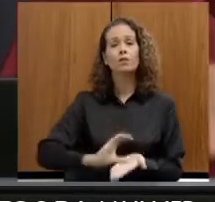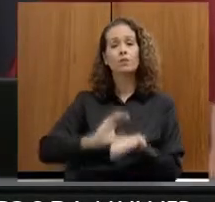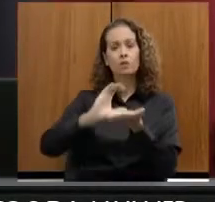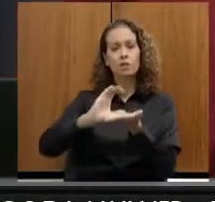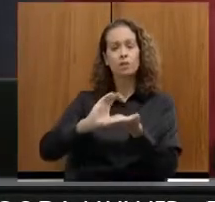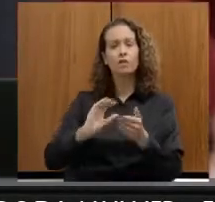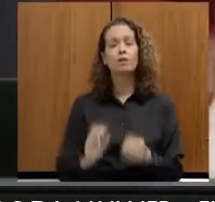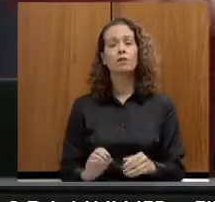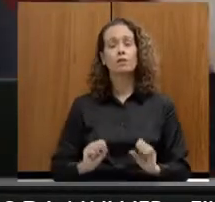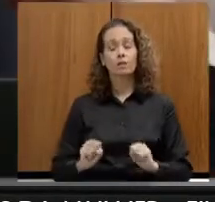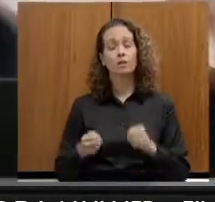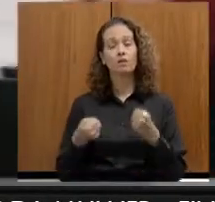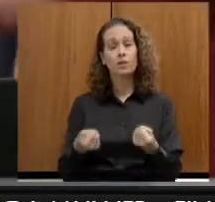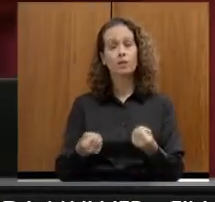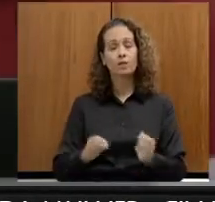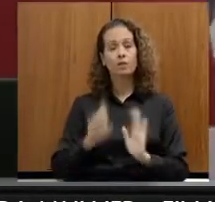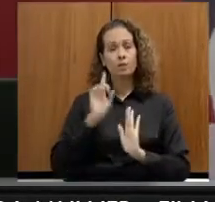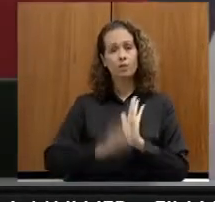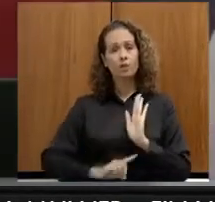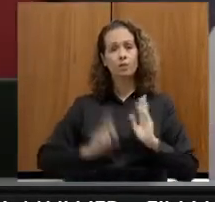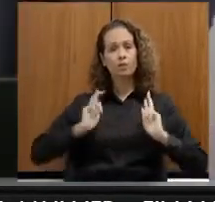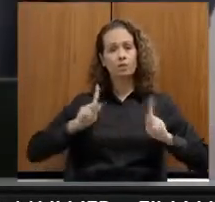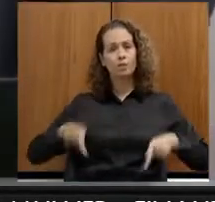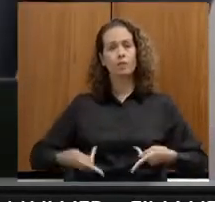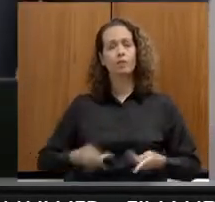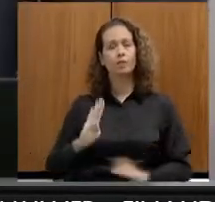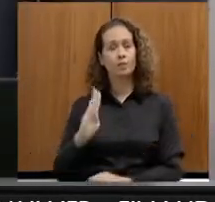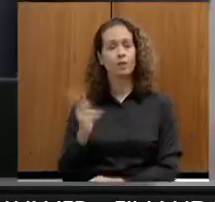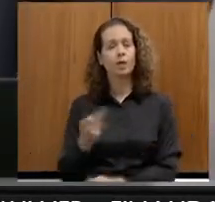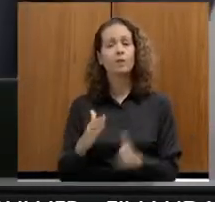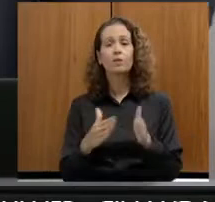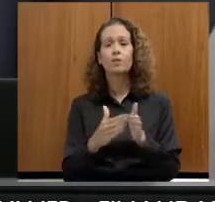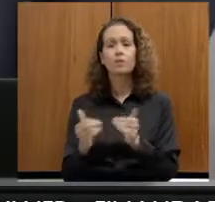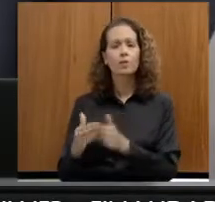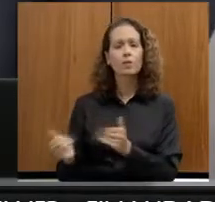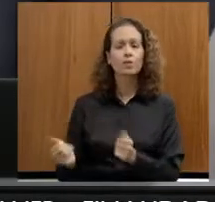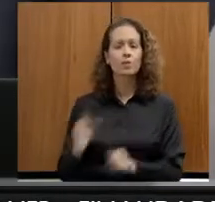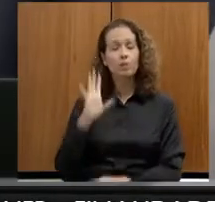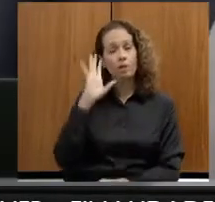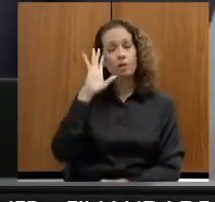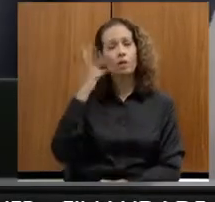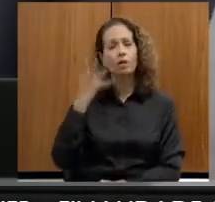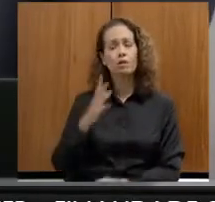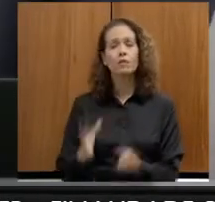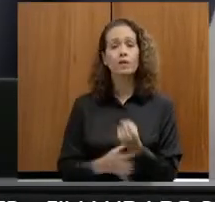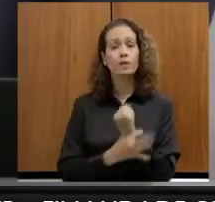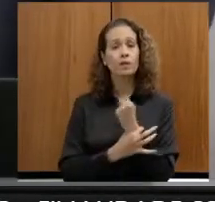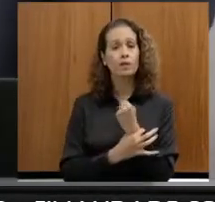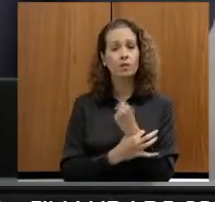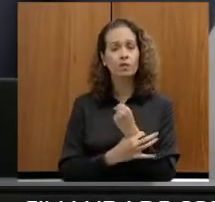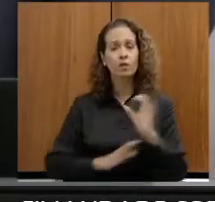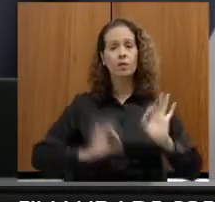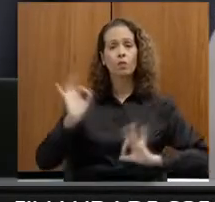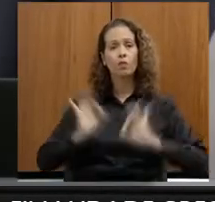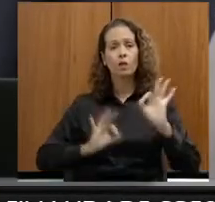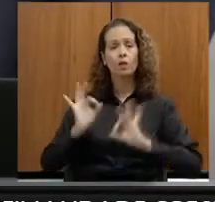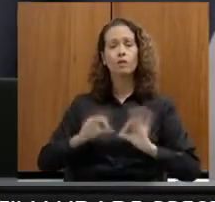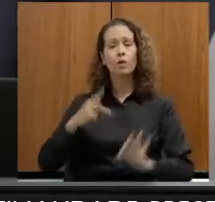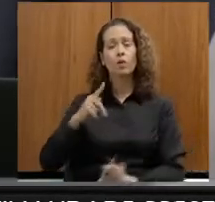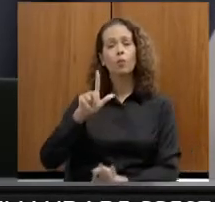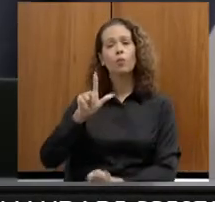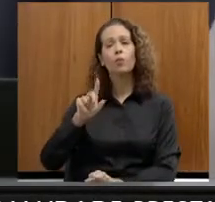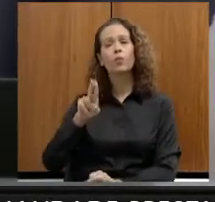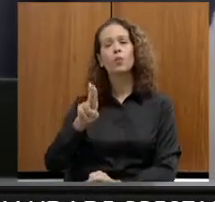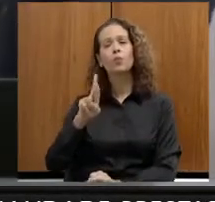Direitos Humanos, em Belo Horizonte, pedido de providências para que se garanta o Plano Plurianual de